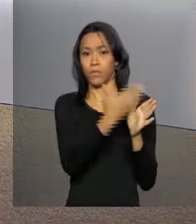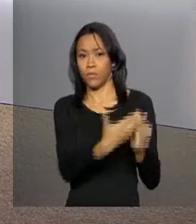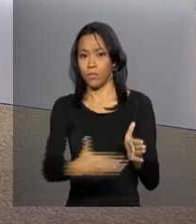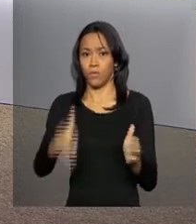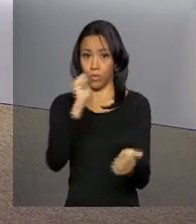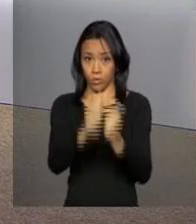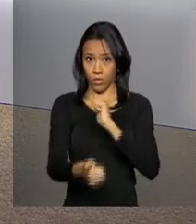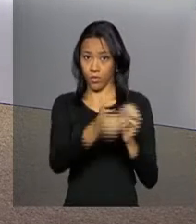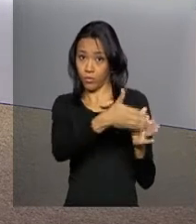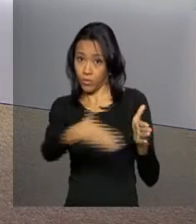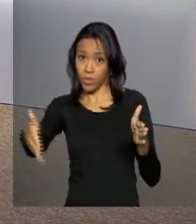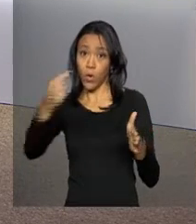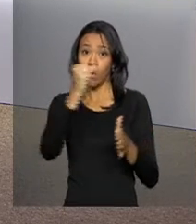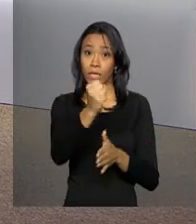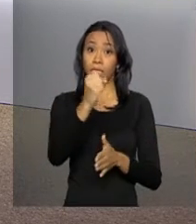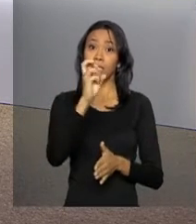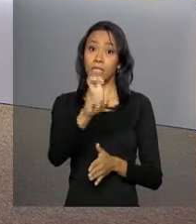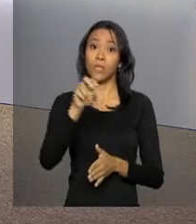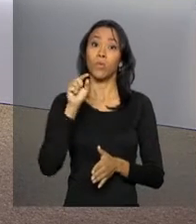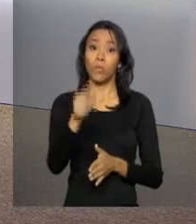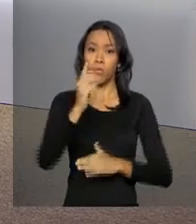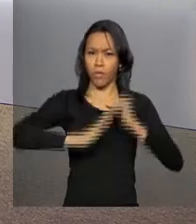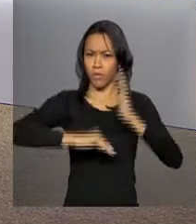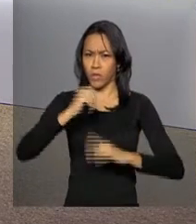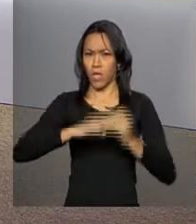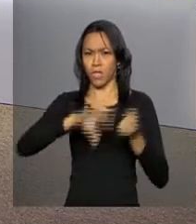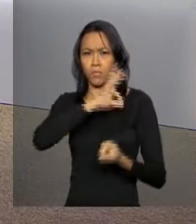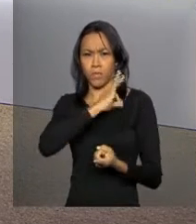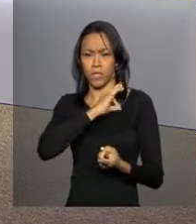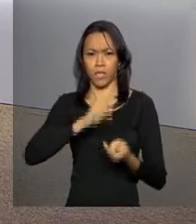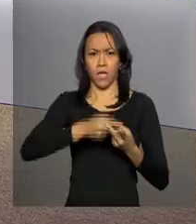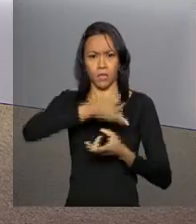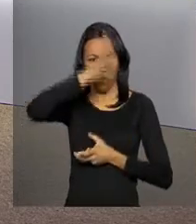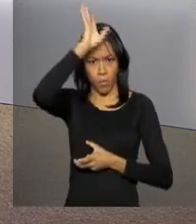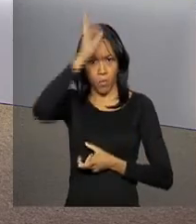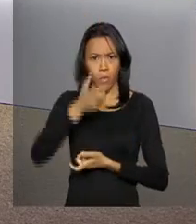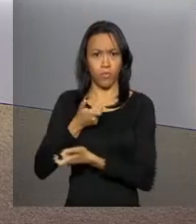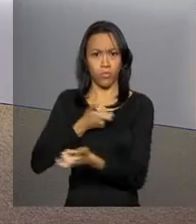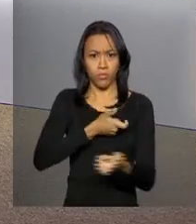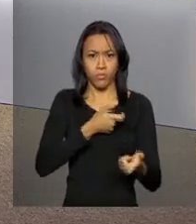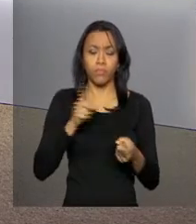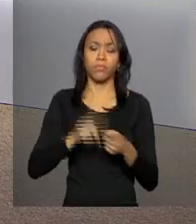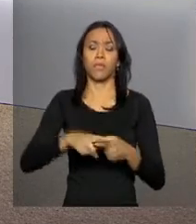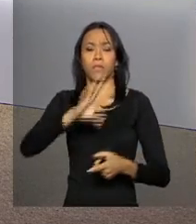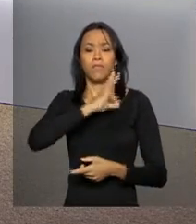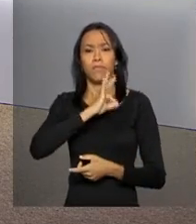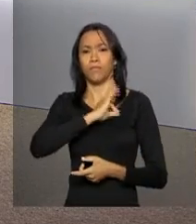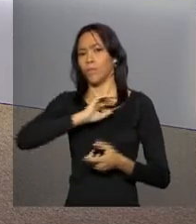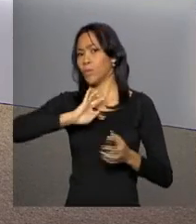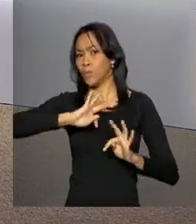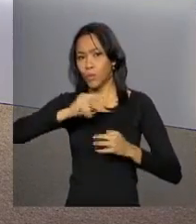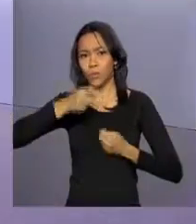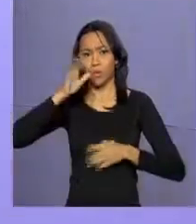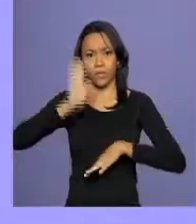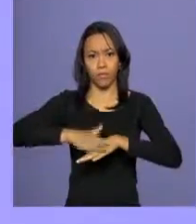mil profissionais, entre policiais, bombeiros, agentes federais e militares, estão sendo preparados.